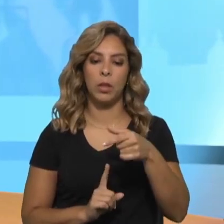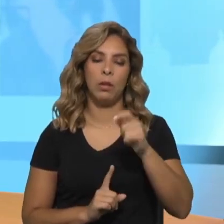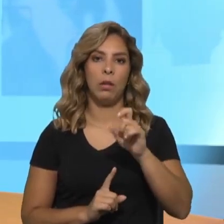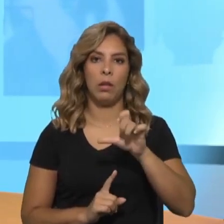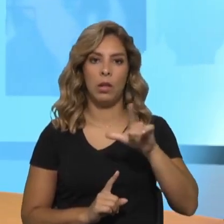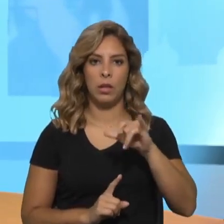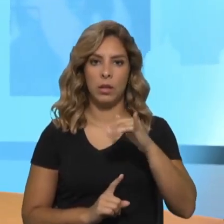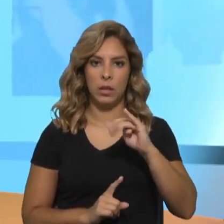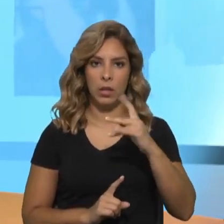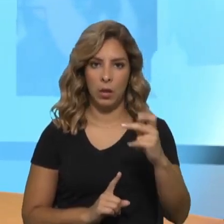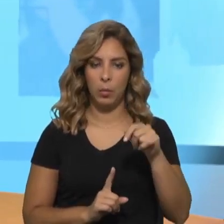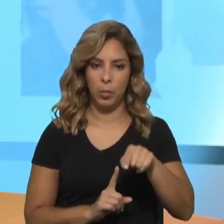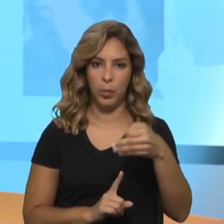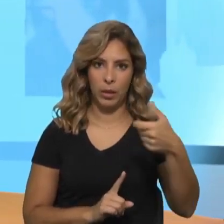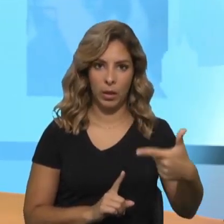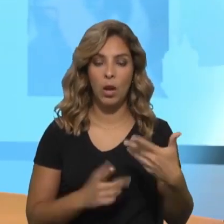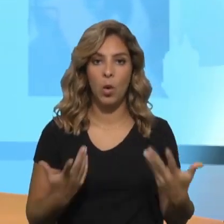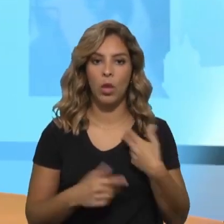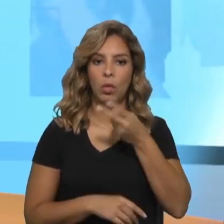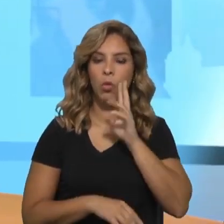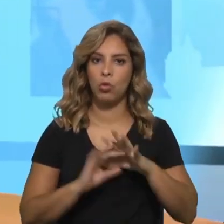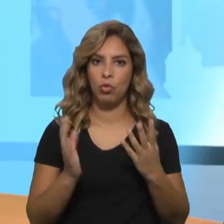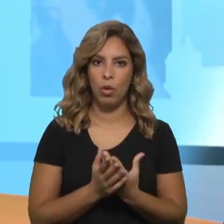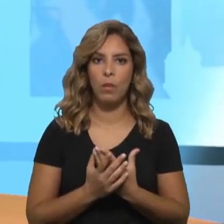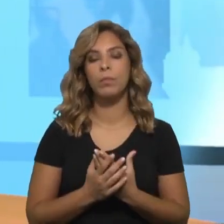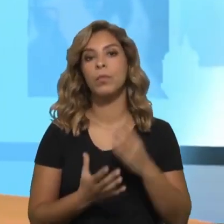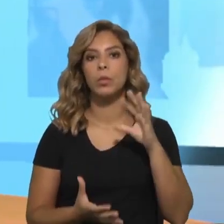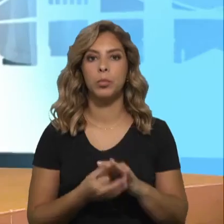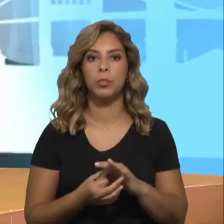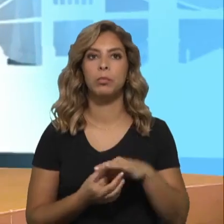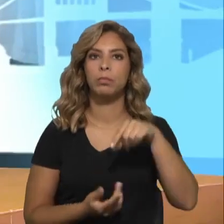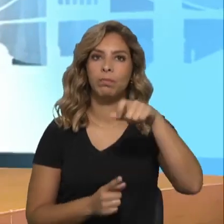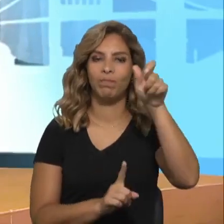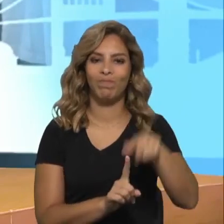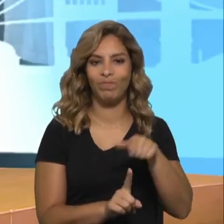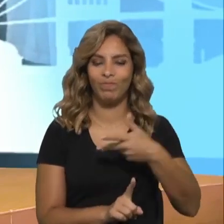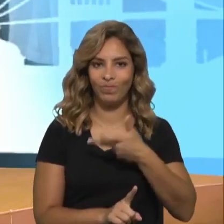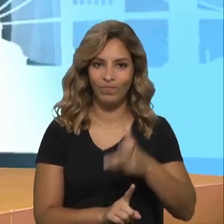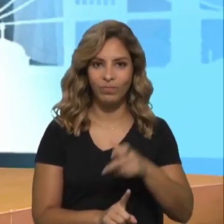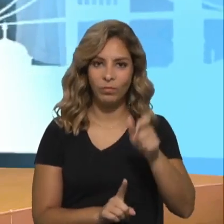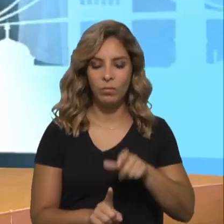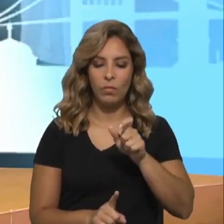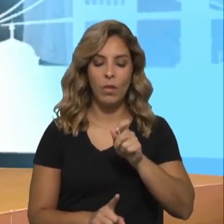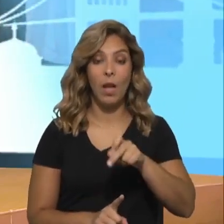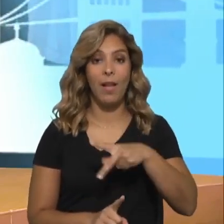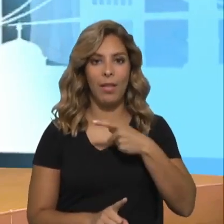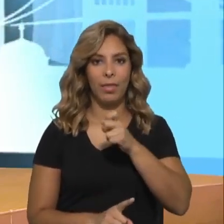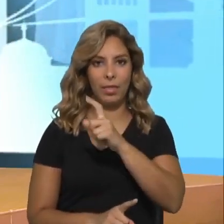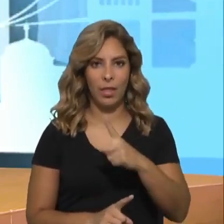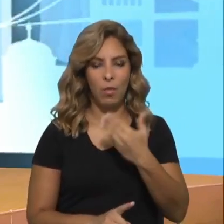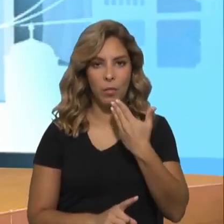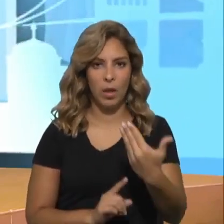Falamos agora com o André Costa Jorge, diretor-geral do Serviço Jesuíta aos Refugiados. Muito boa tarde. Olá, boa tarde. Obrigado, André, por estar no programa